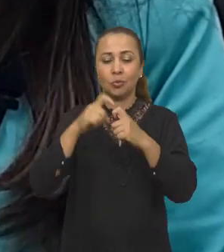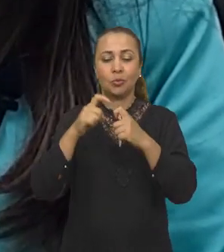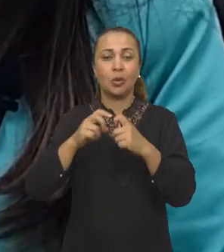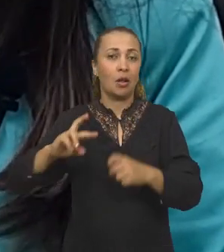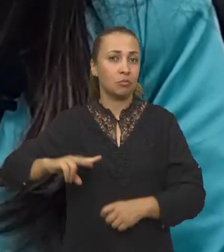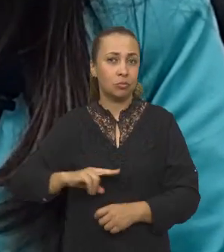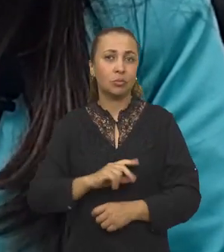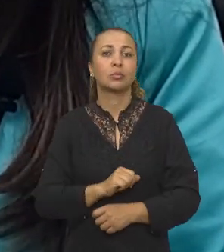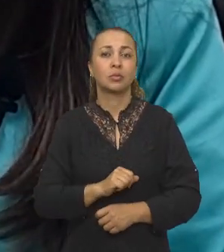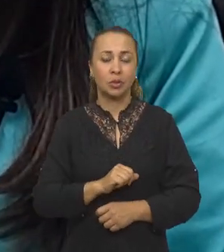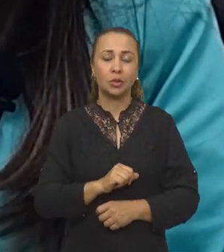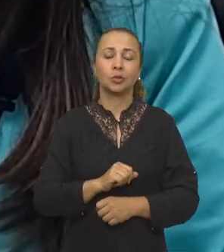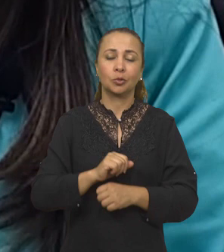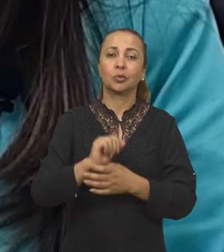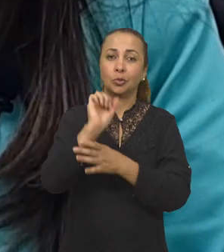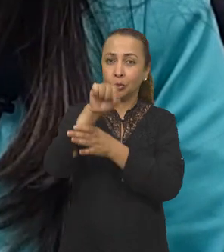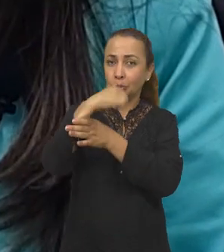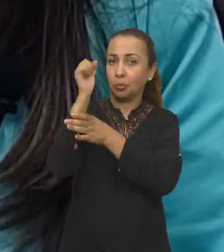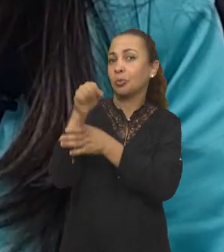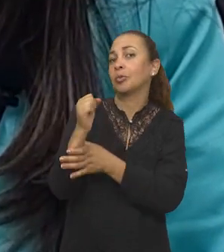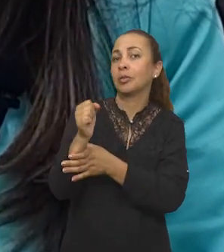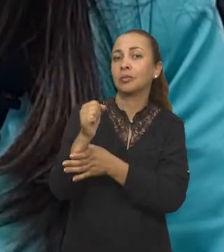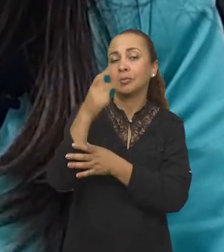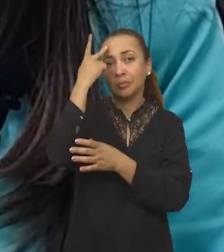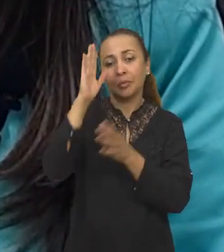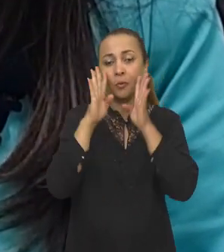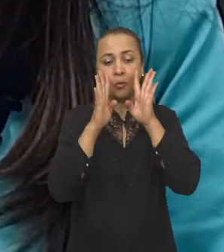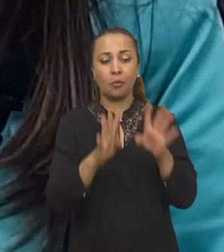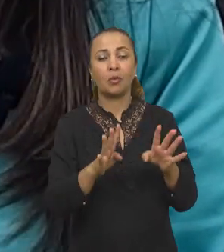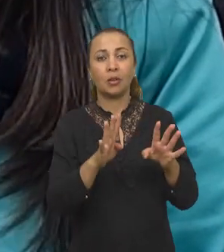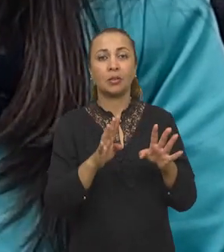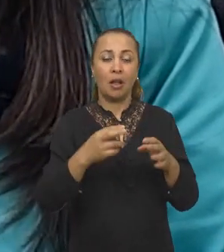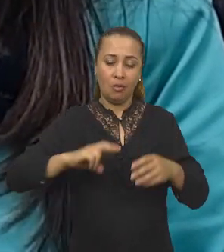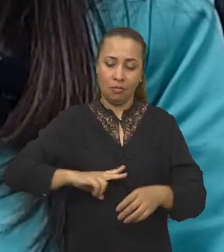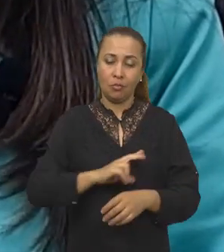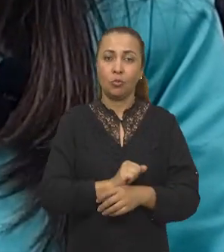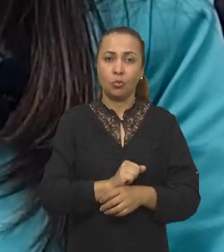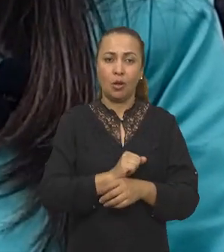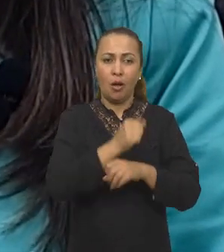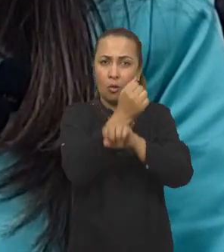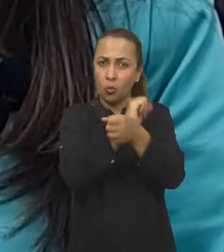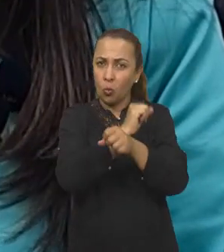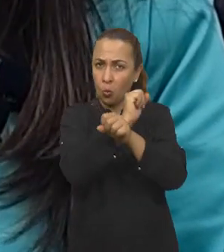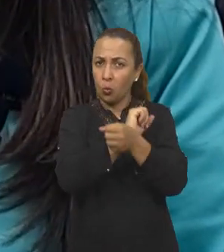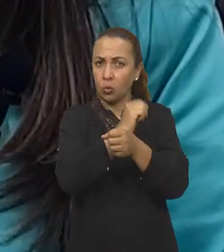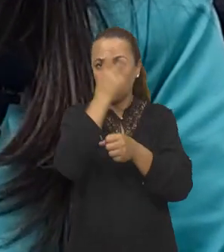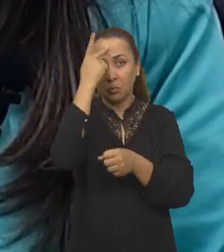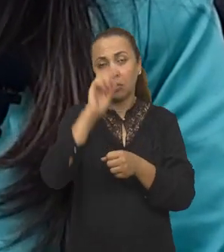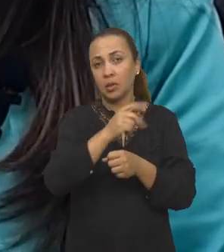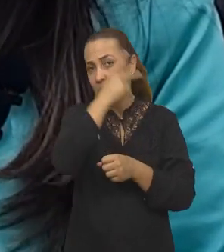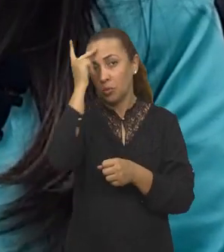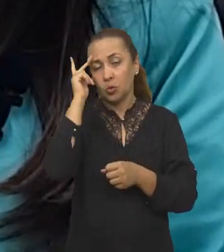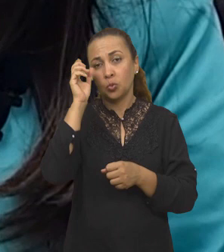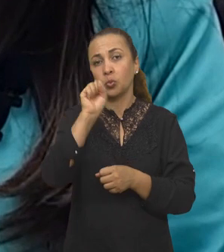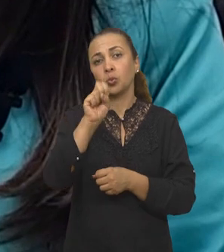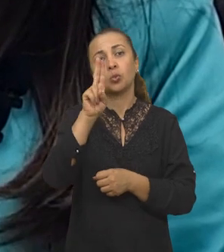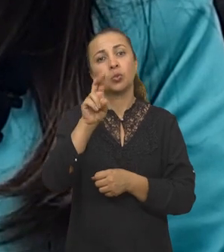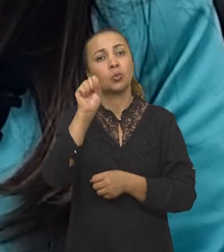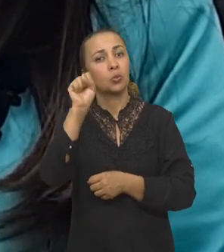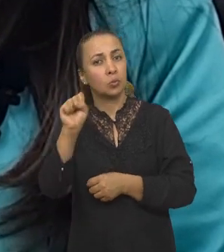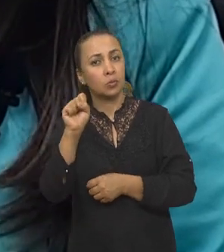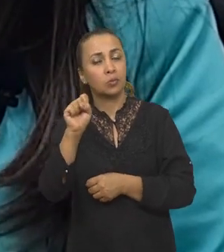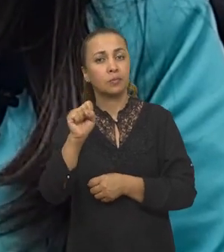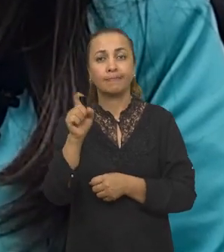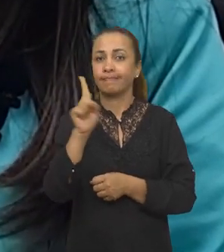cirurgiões ortopédicos. A gente está focando essa parte de guia de cirurgia em cirurgias ortopédicas para o paciente do SUS.